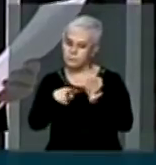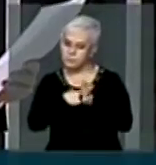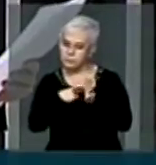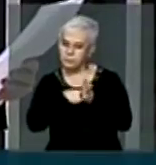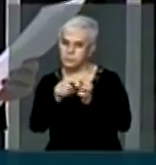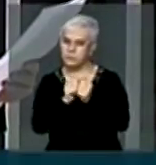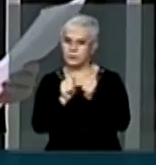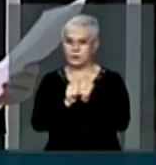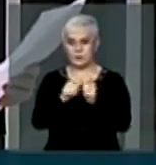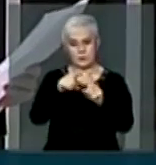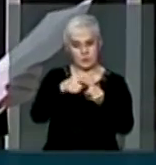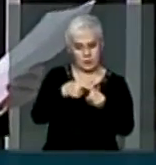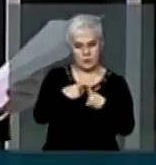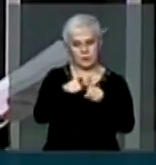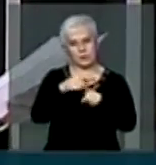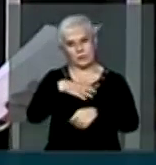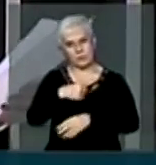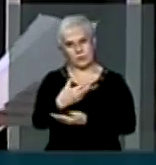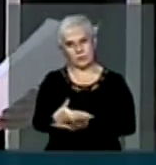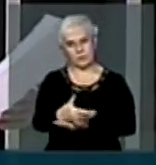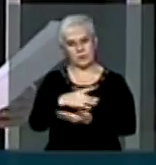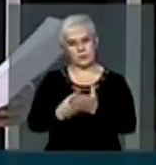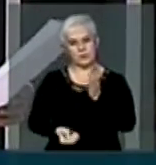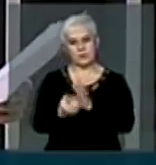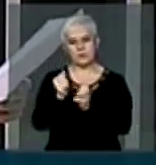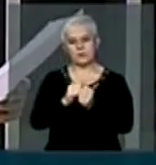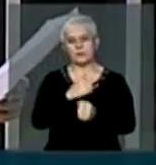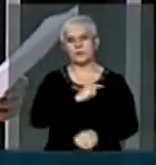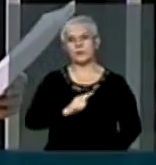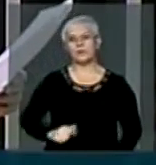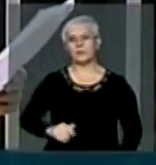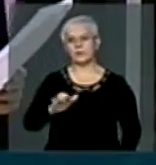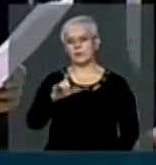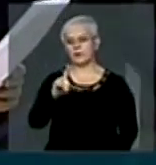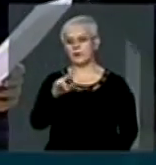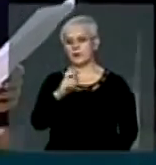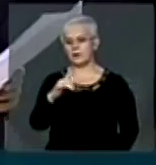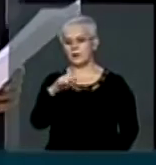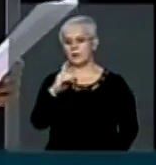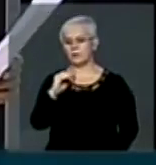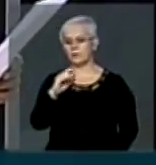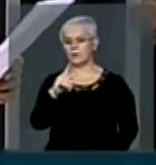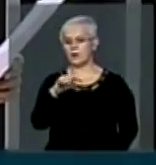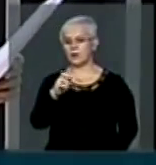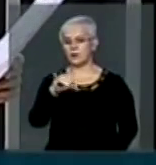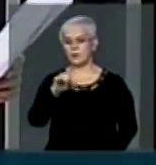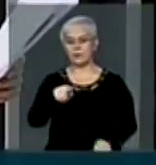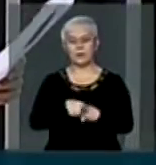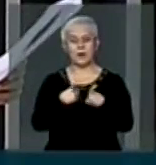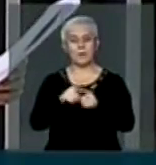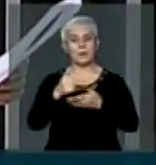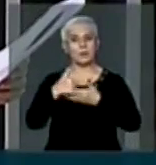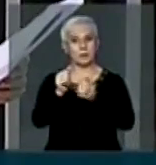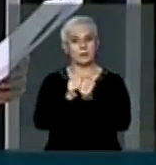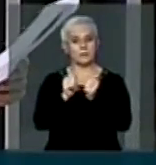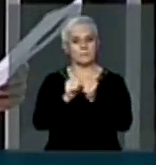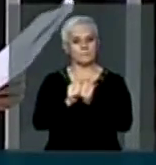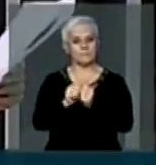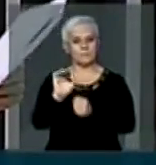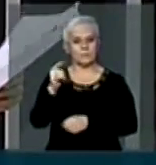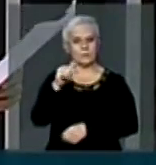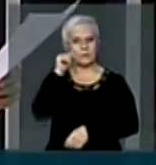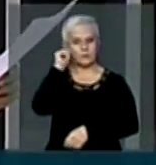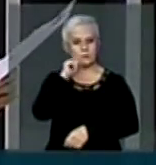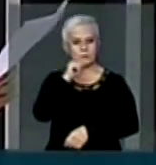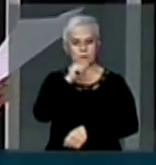filhos. O programa foi implementado pelo governador Eduardo Campos e com o comando eficiente e determinado da ex